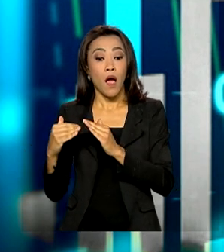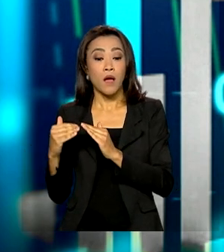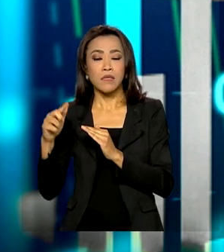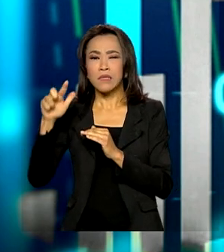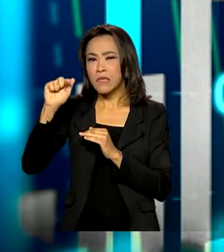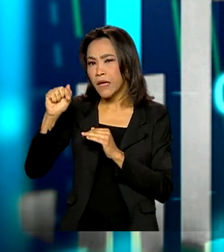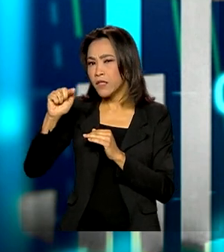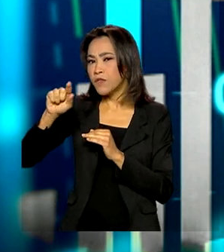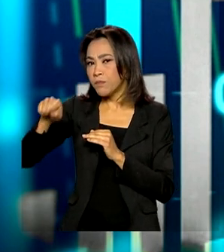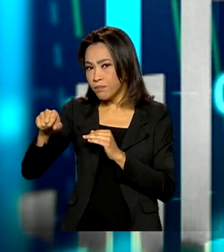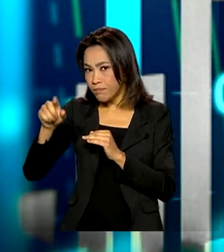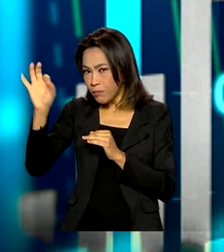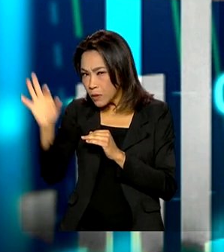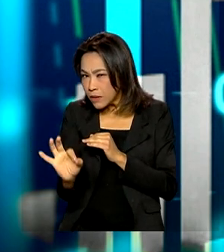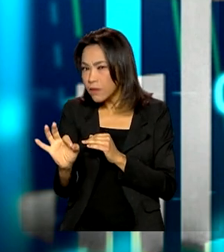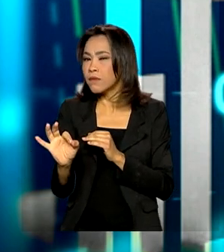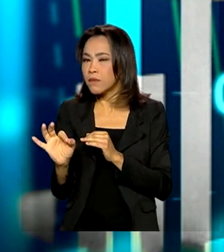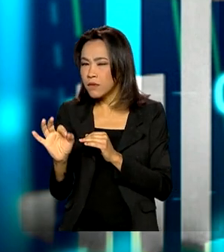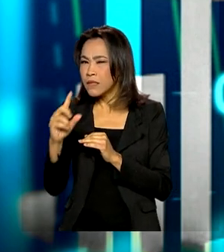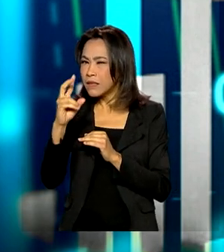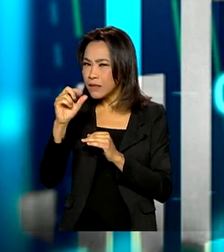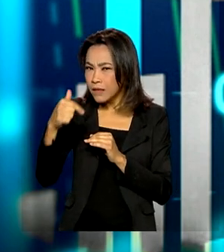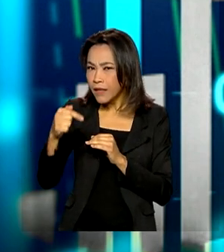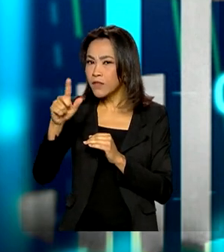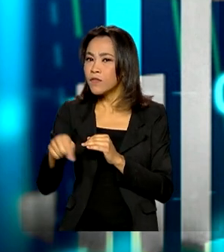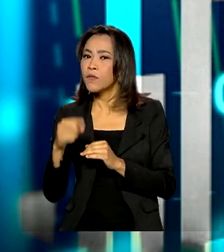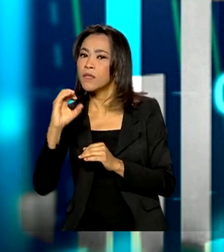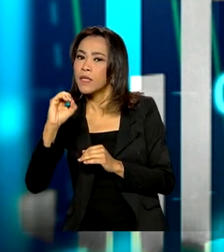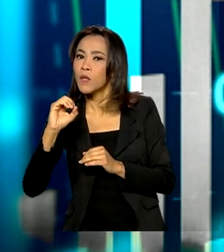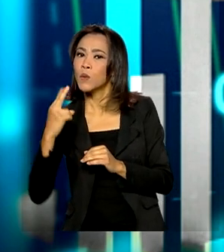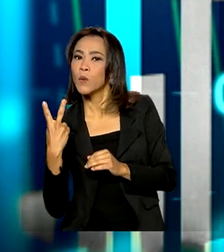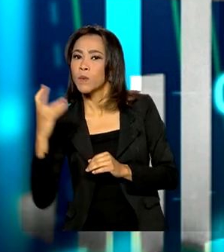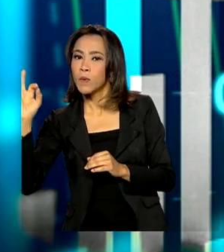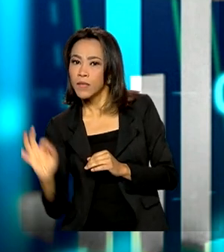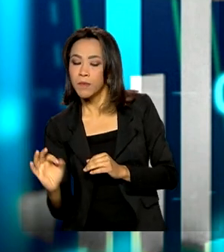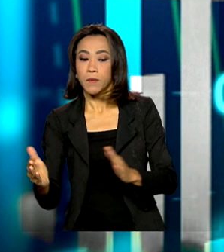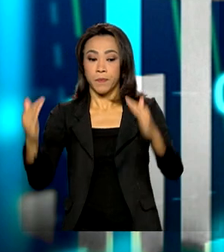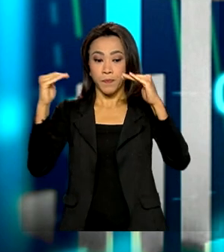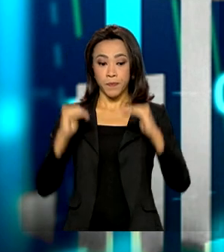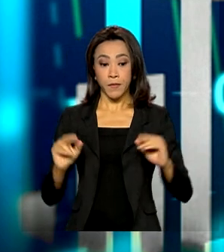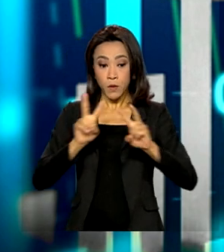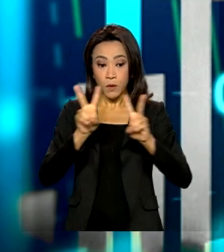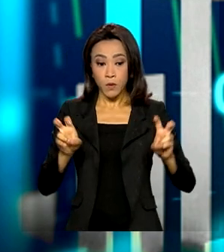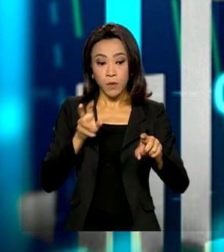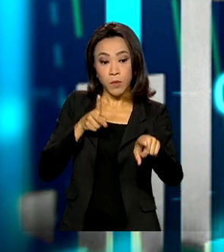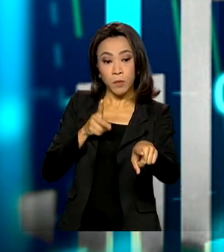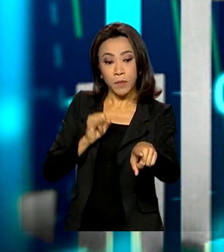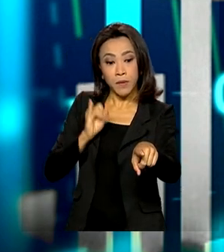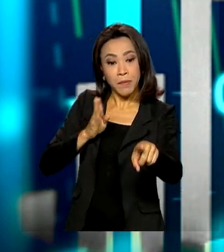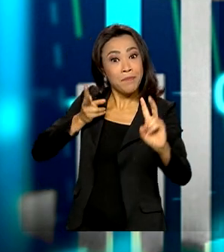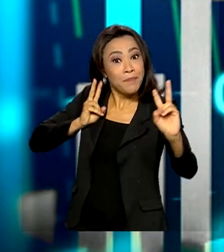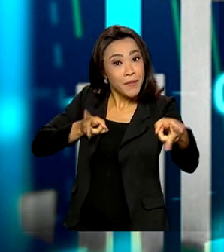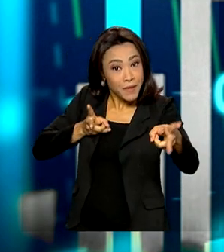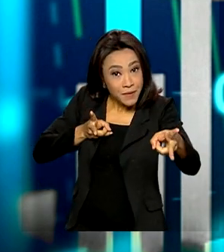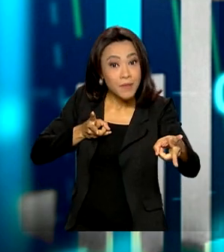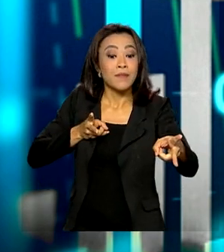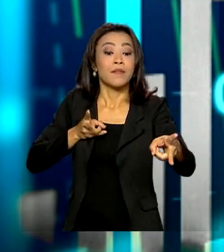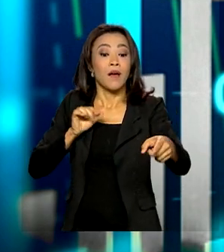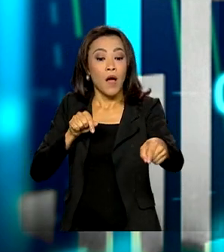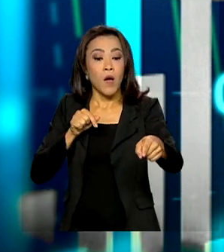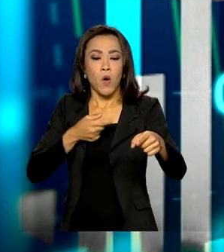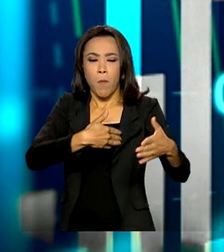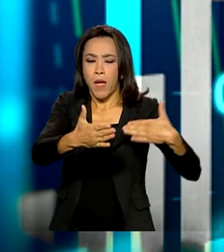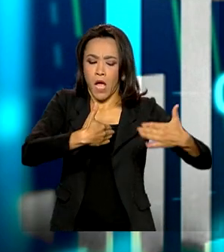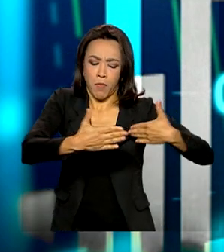torno de 7% e deu então 7,02%. Em relação ao PIB, aconteceu a mesma coisa em sentido contrário. O